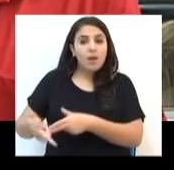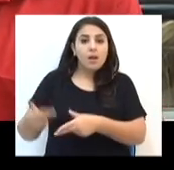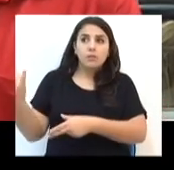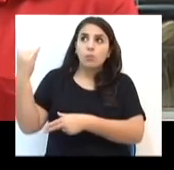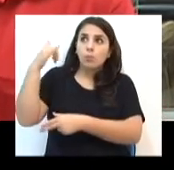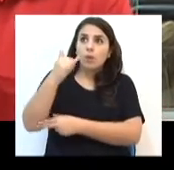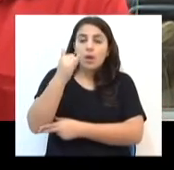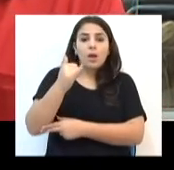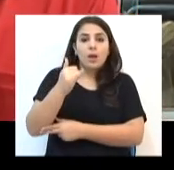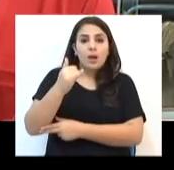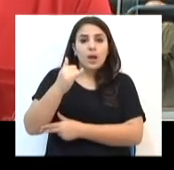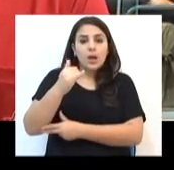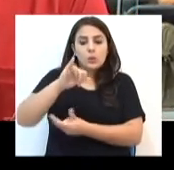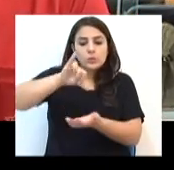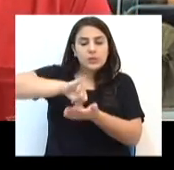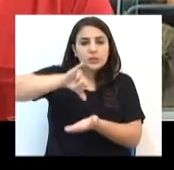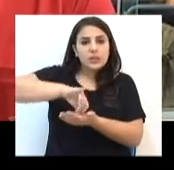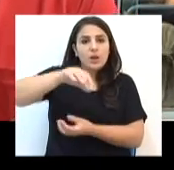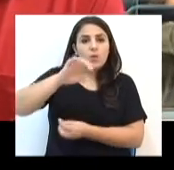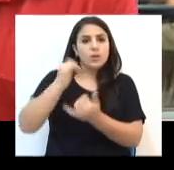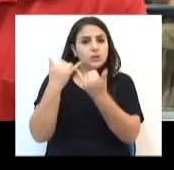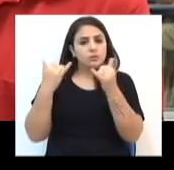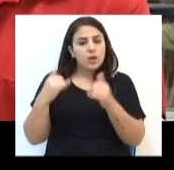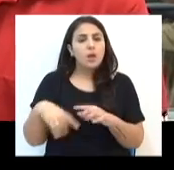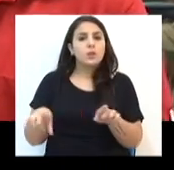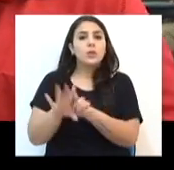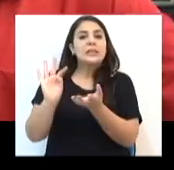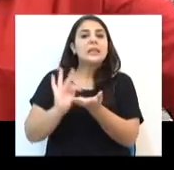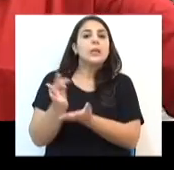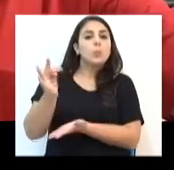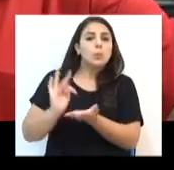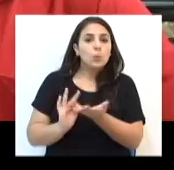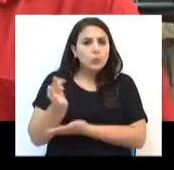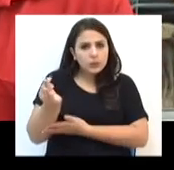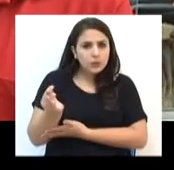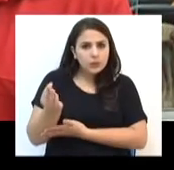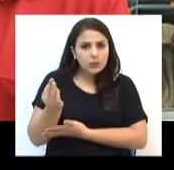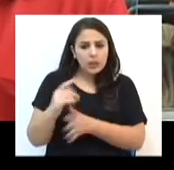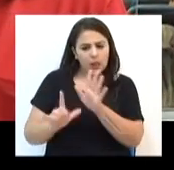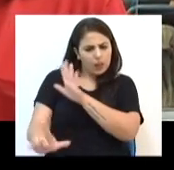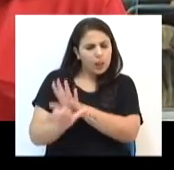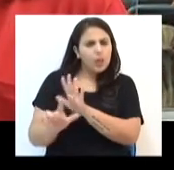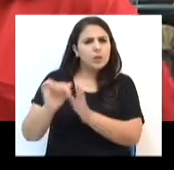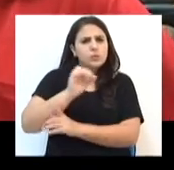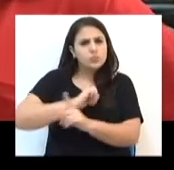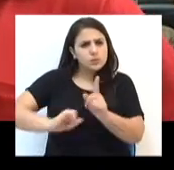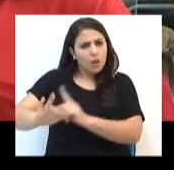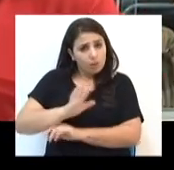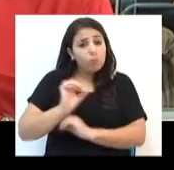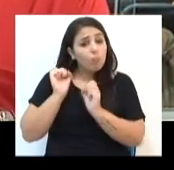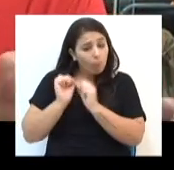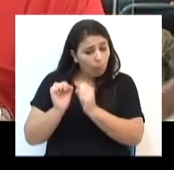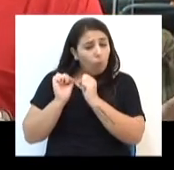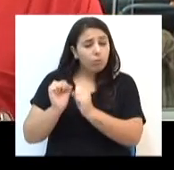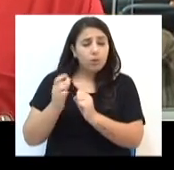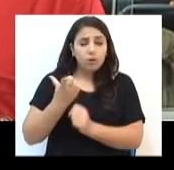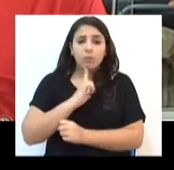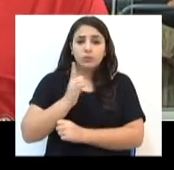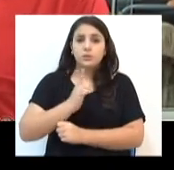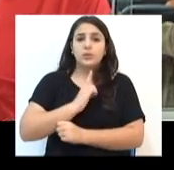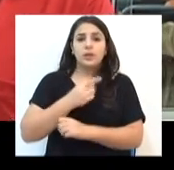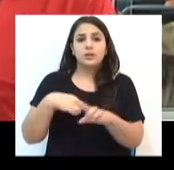a matriz energética, a matriz tributária, as leis sociais todas, que poderiam nos